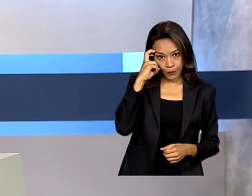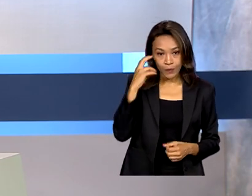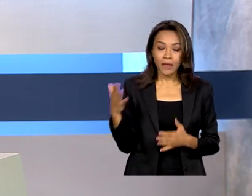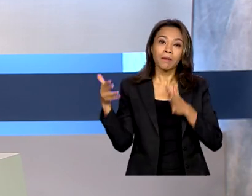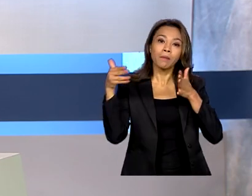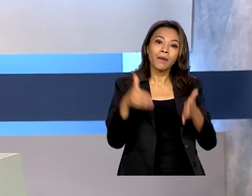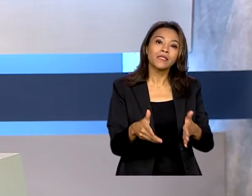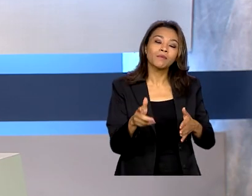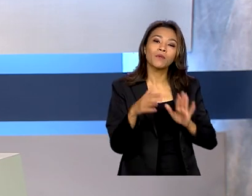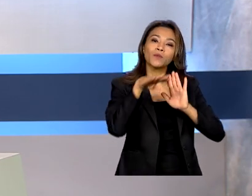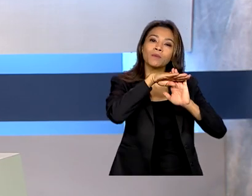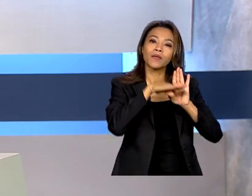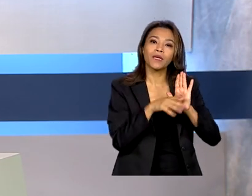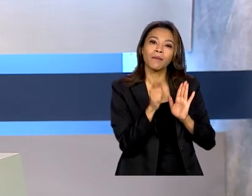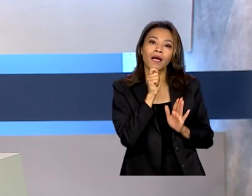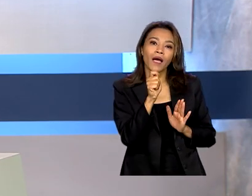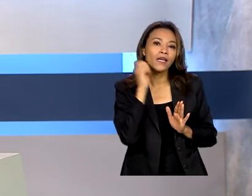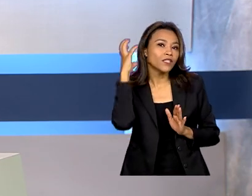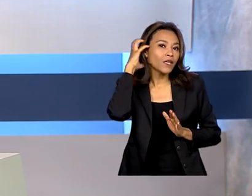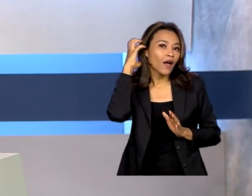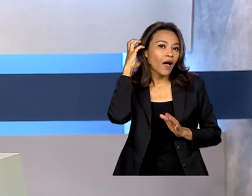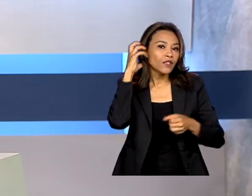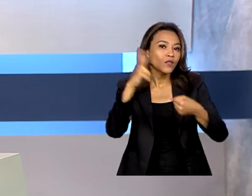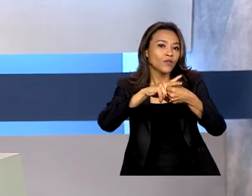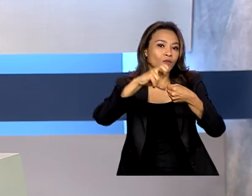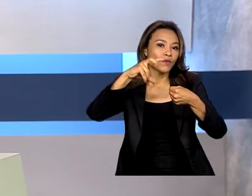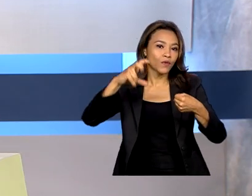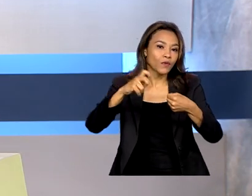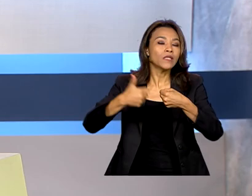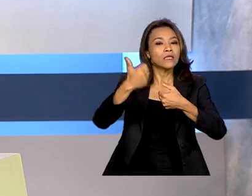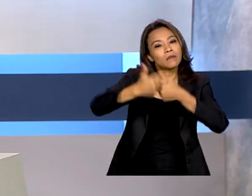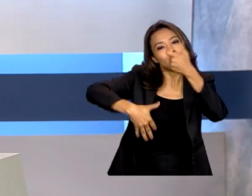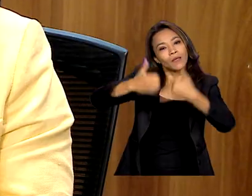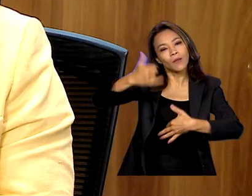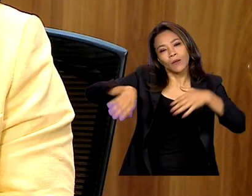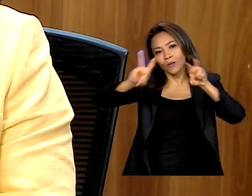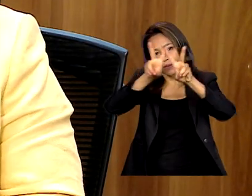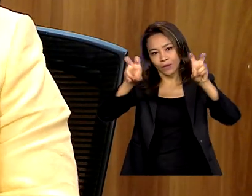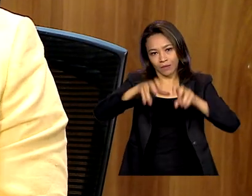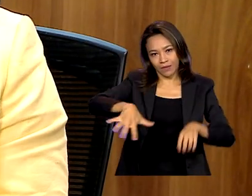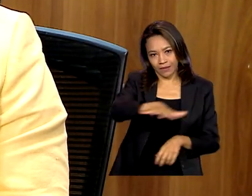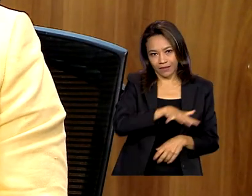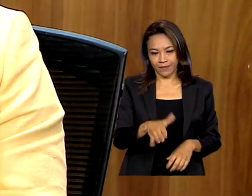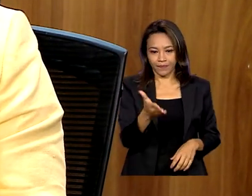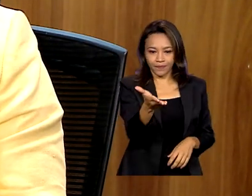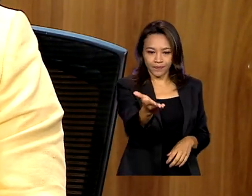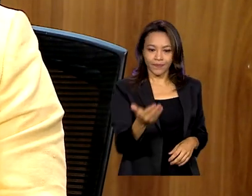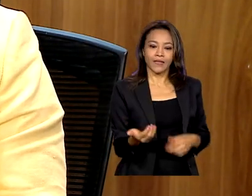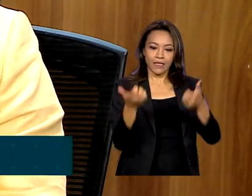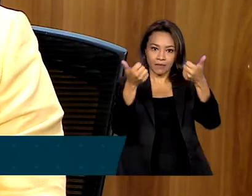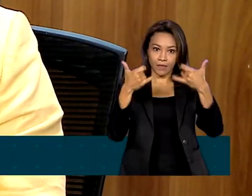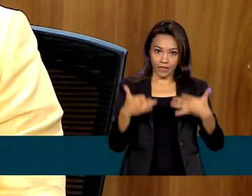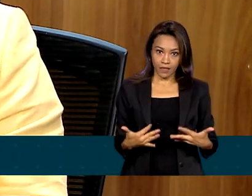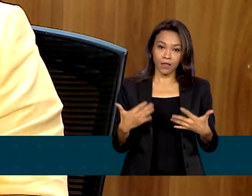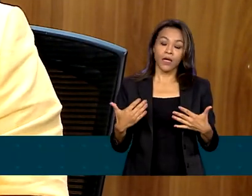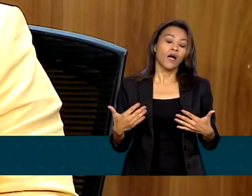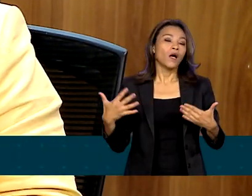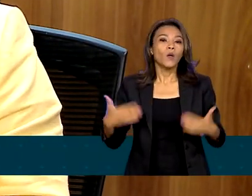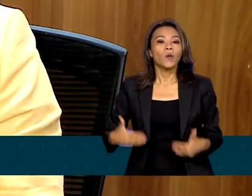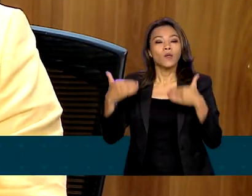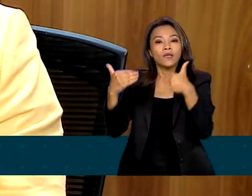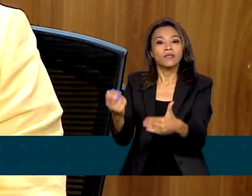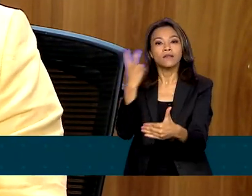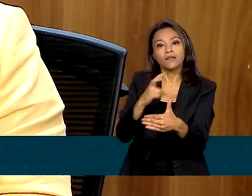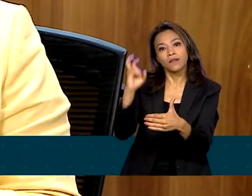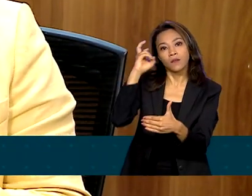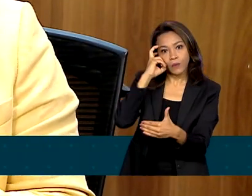Voz do Brasil e falou sobre a regionalização das atividades do setor. O ministério traz aí a renovação das